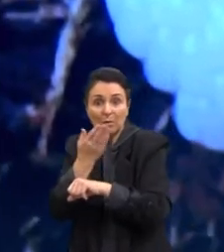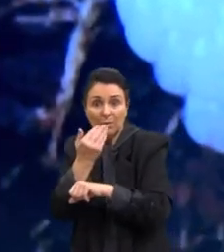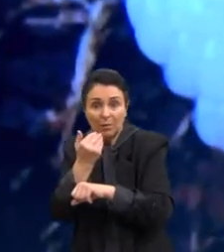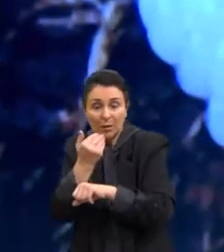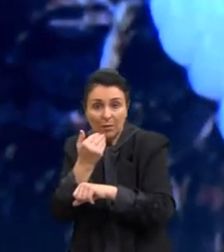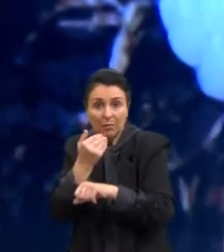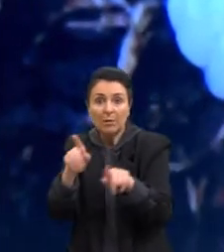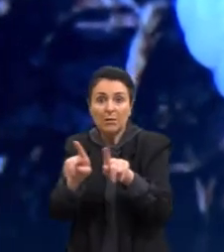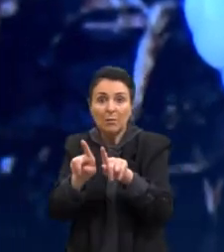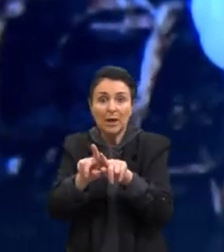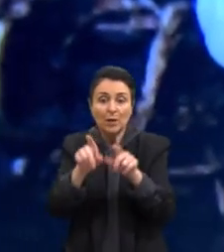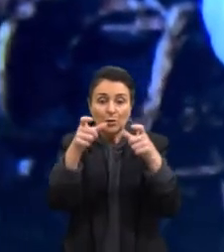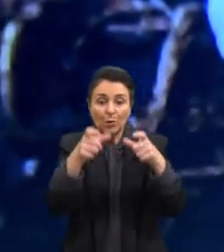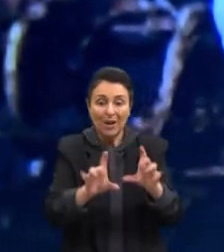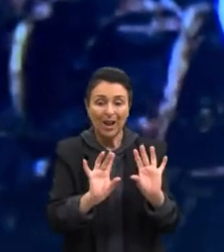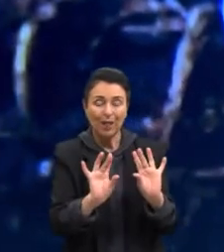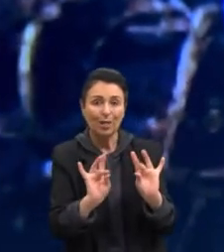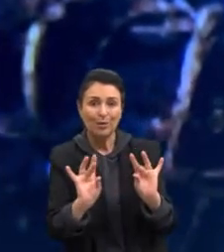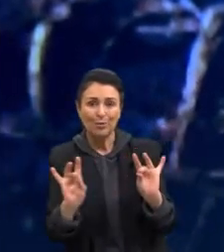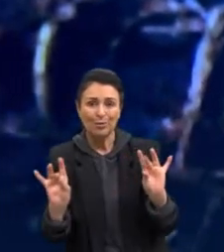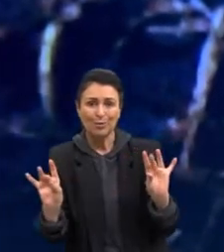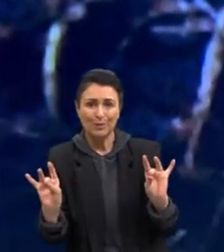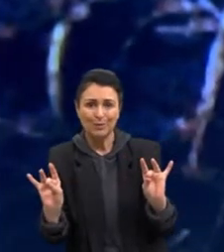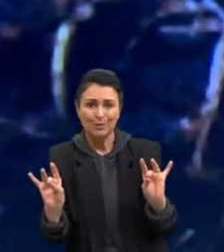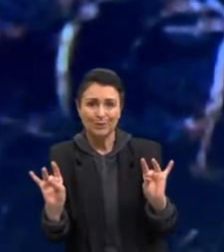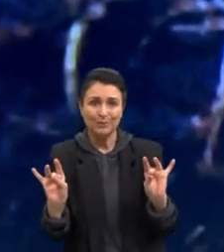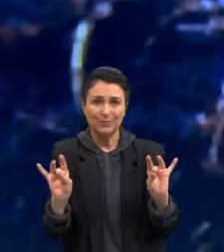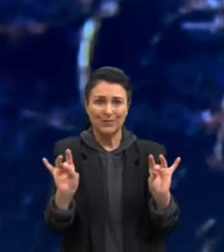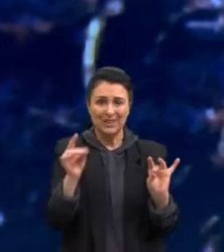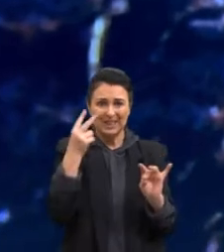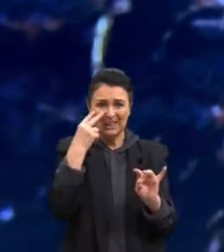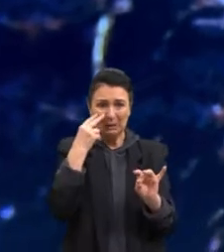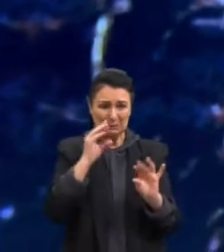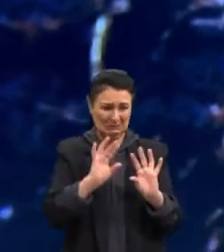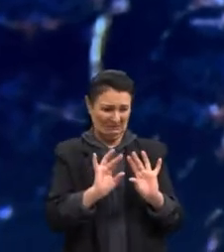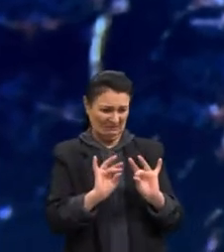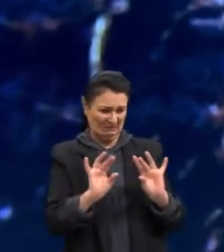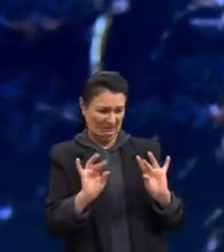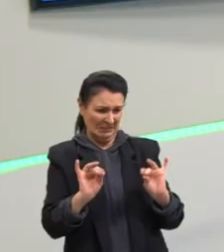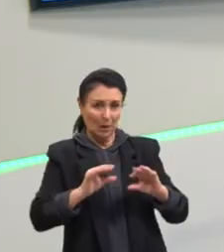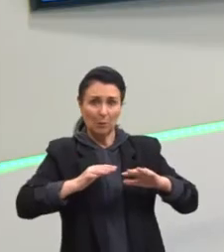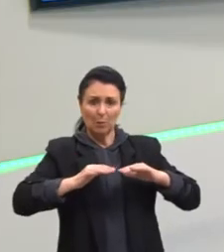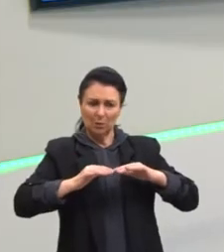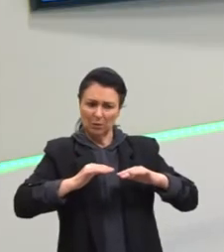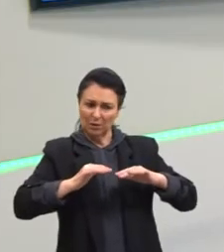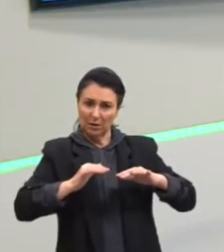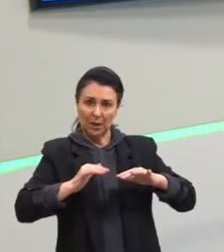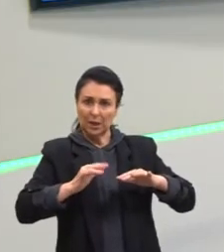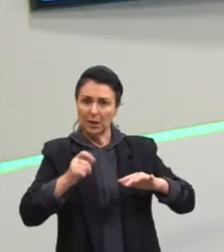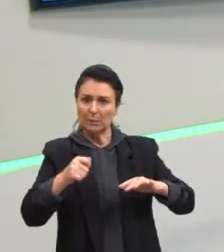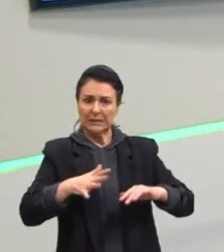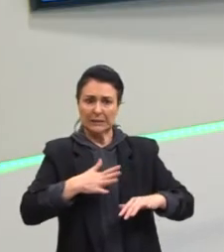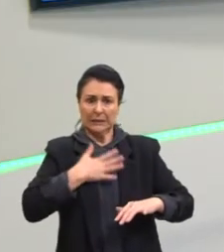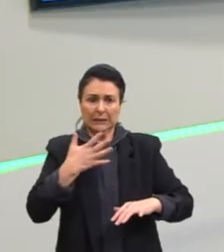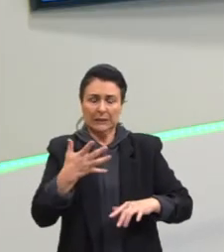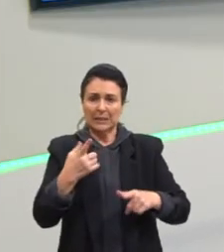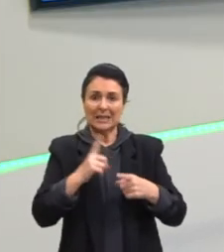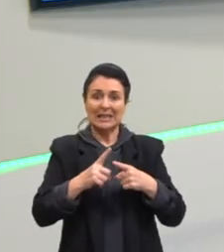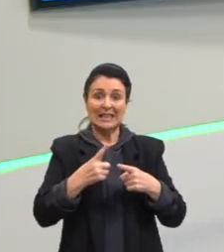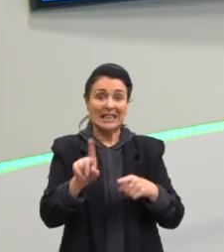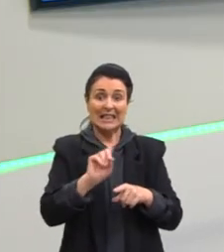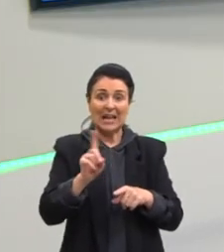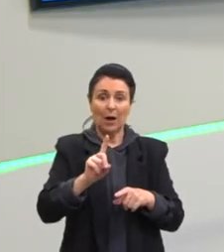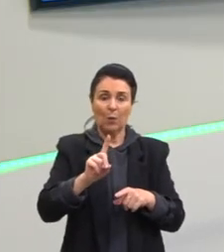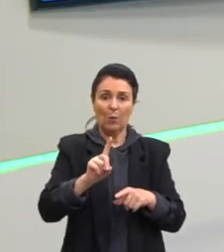umidade. Olha que incrível! Se vocês veem uma meleca se movimentando, não se assustem, gente. É um mixomiseto. Eles são